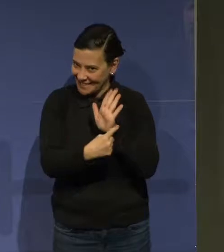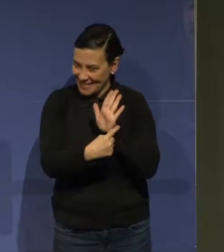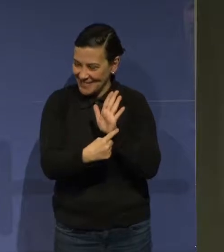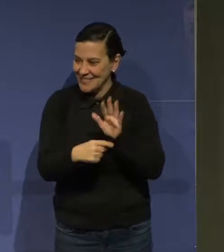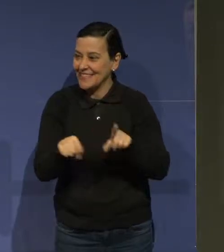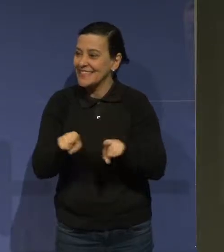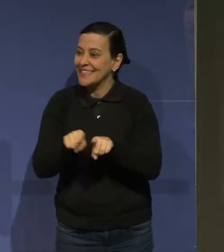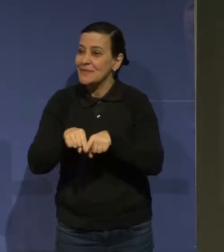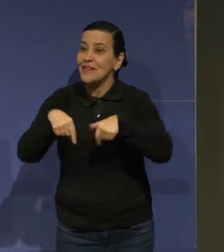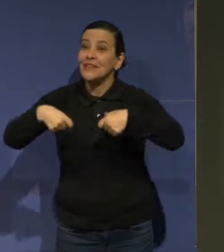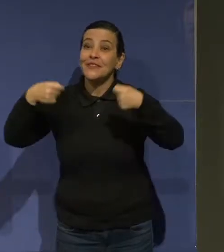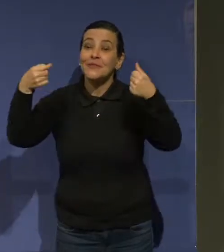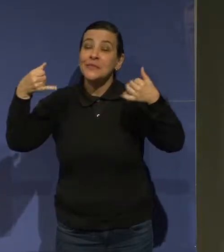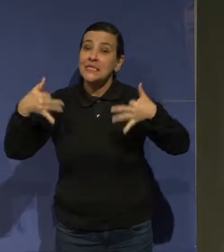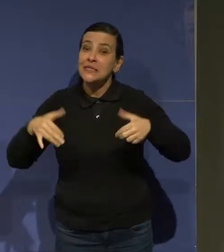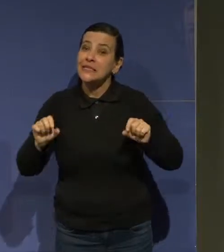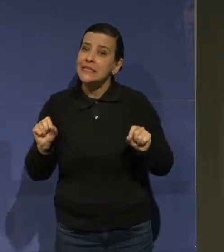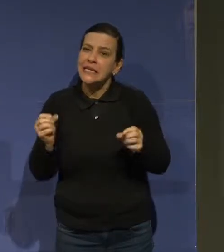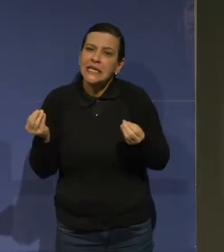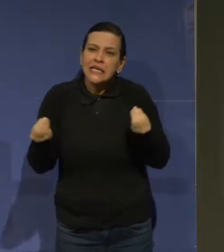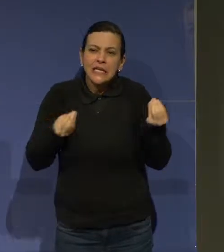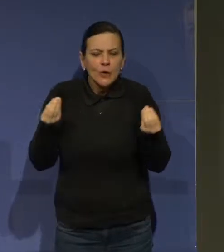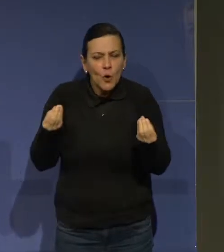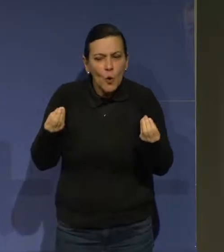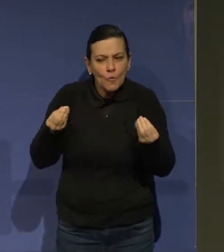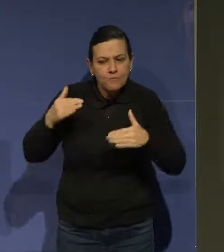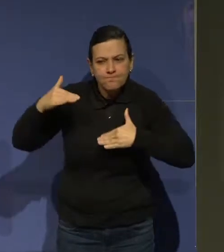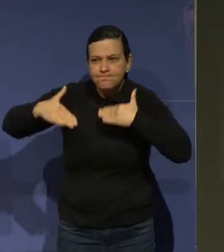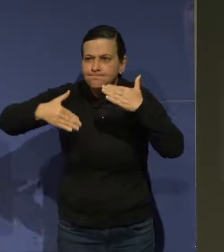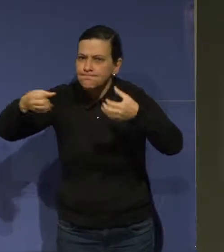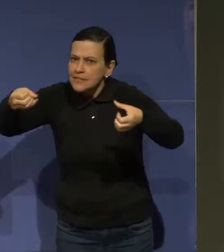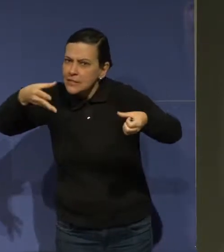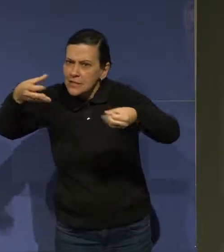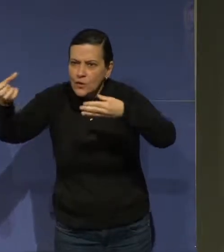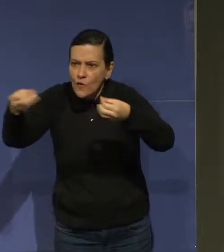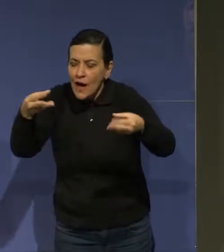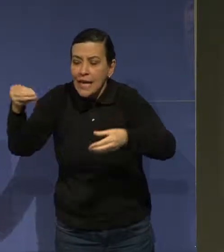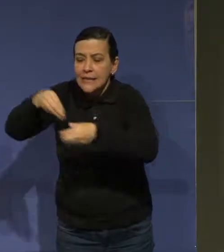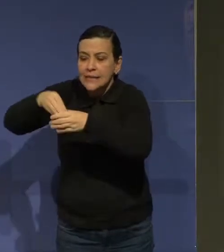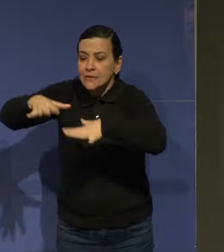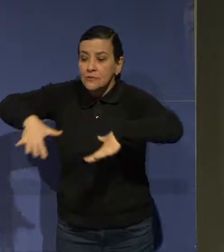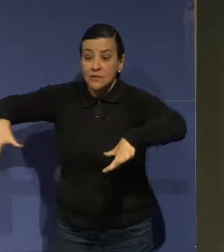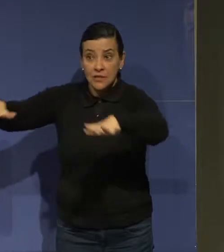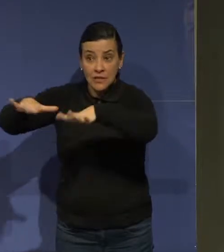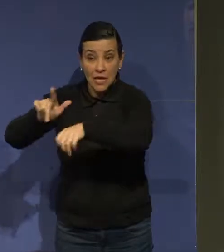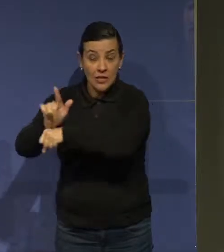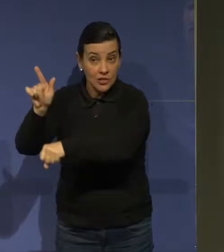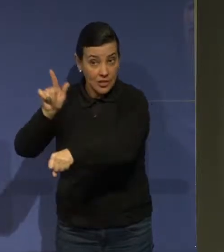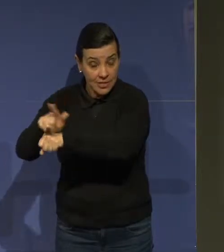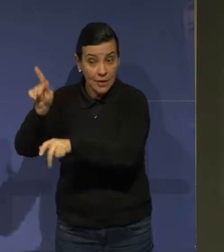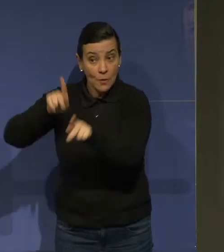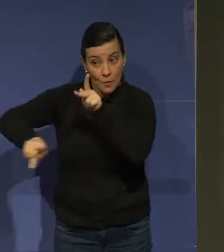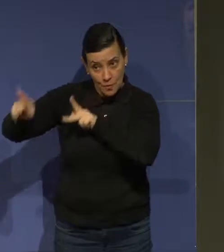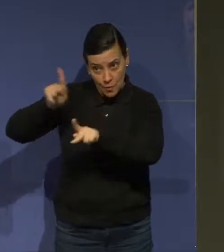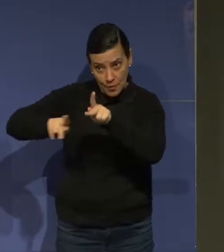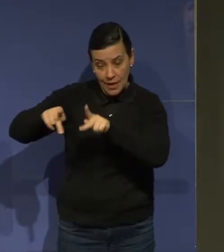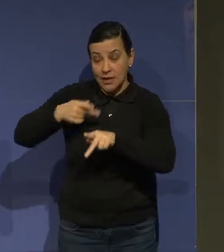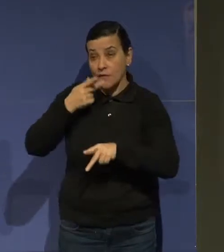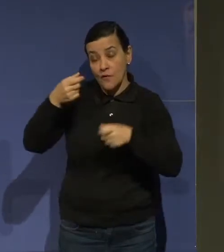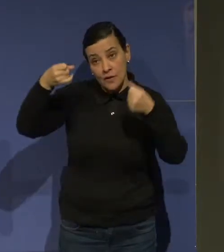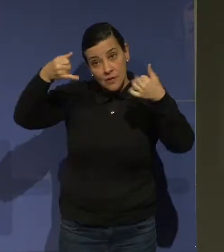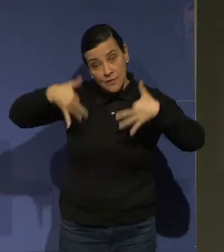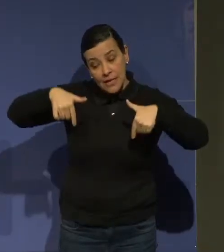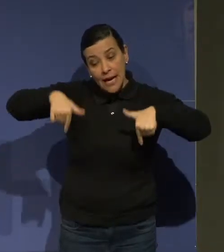estou aqui para falar um pouco de como inovar na gestão pública e para mostrar um pouco do que a gente vem fazendo em São Paulo,